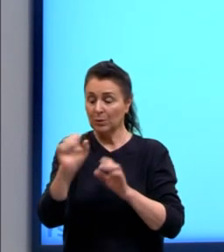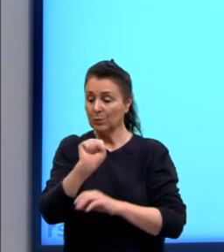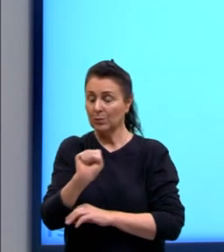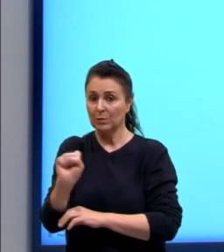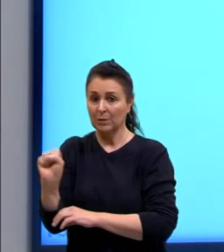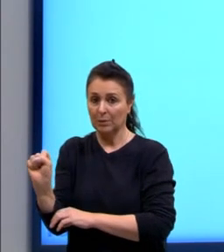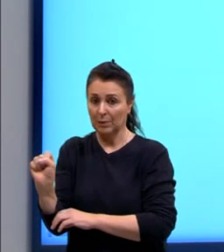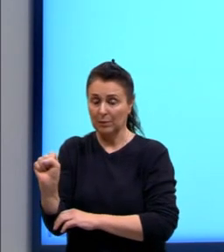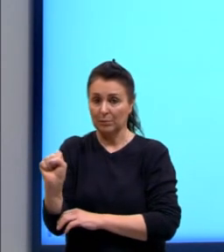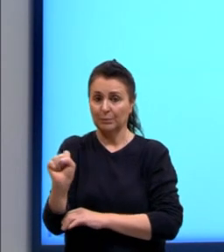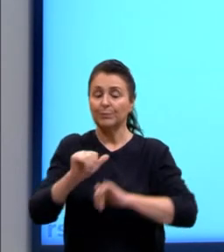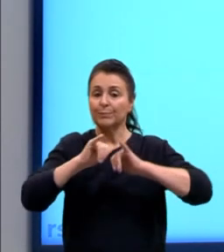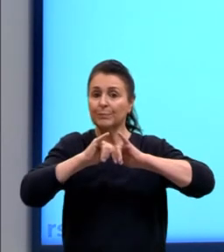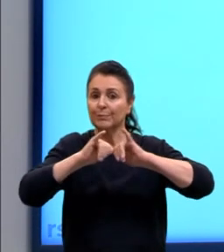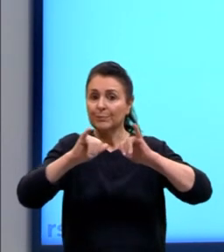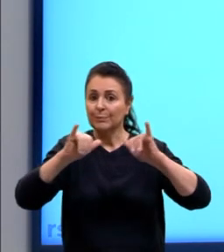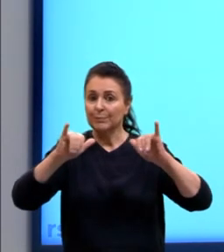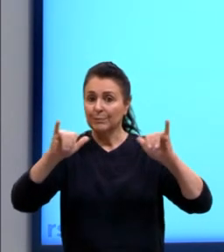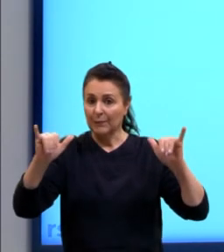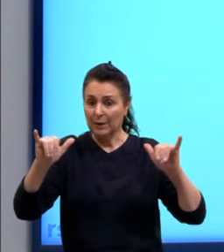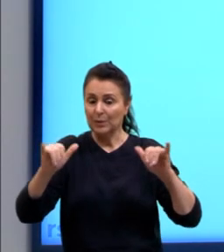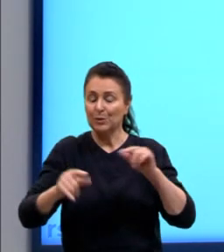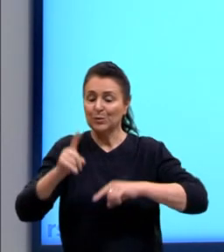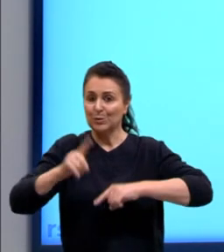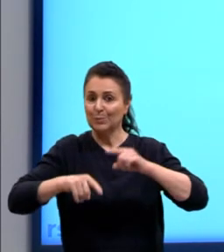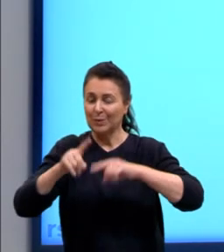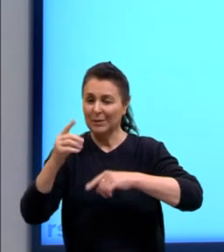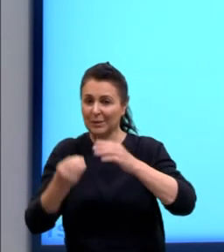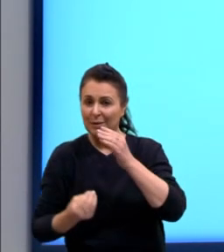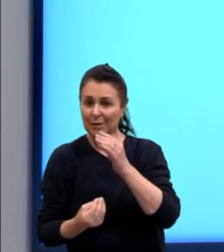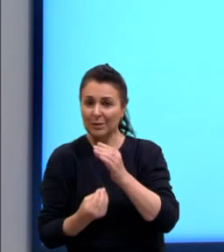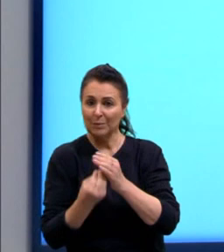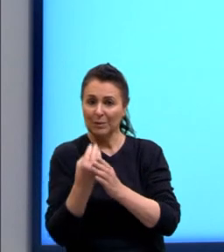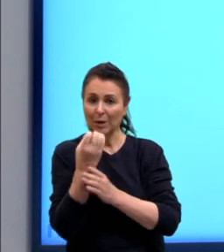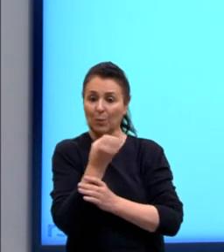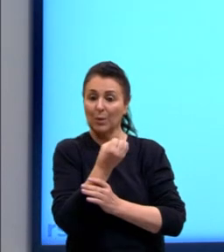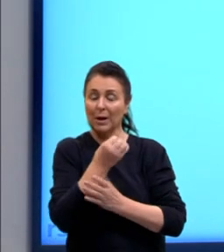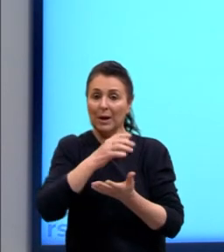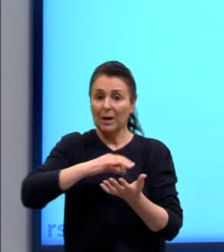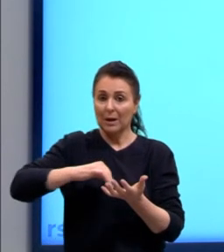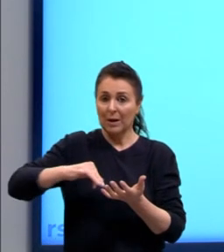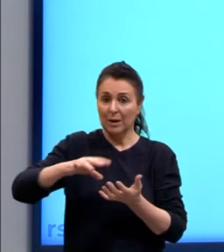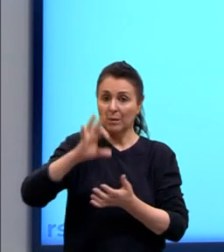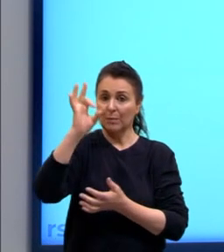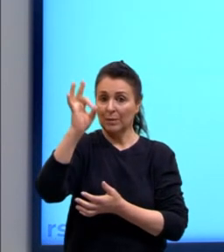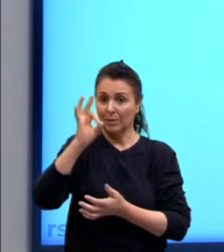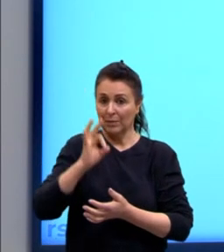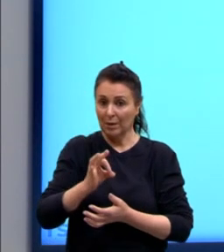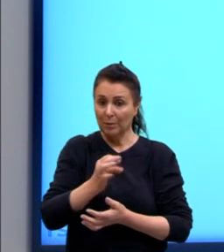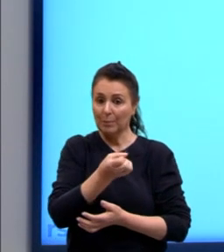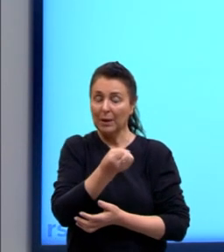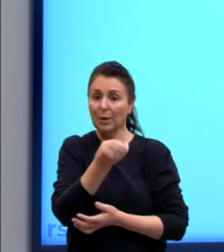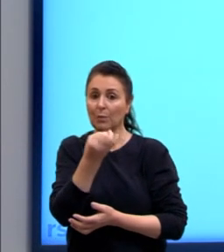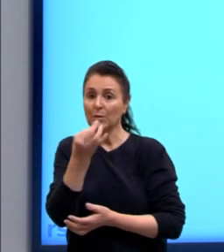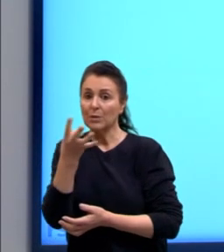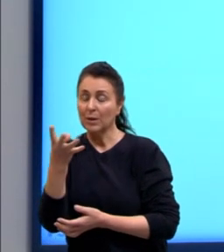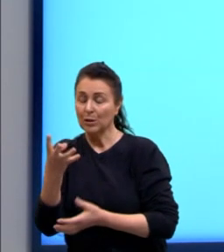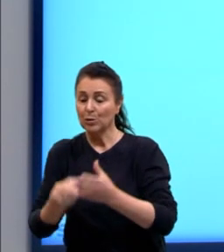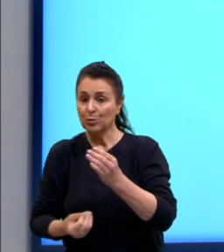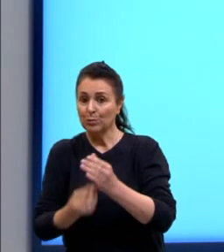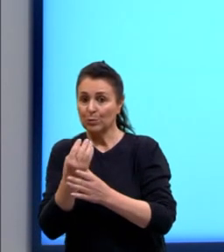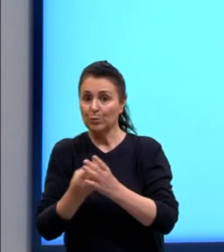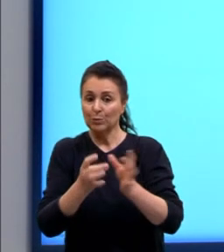uma ação de marketing de um produto é medido pelo aumento percentual do número de unidades vendidas desse produto